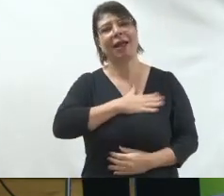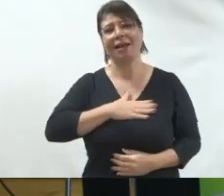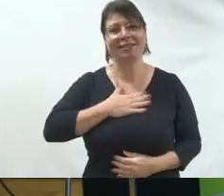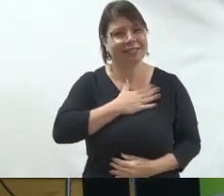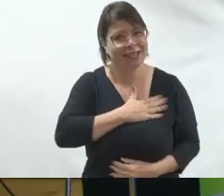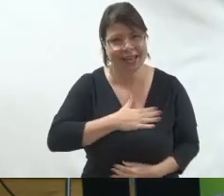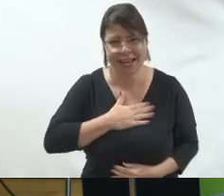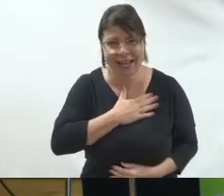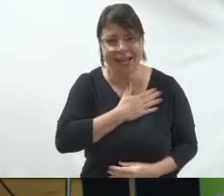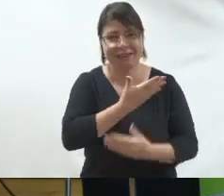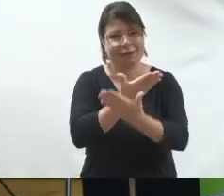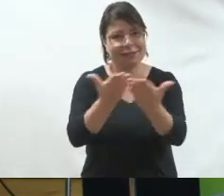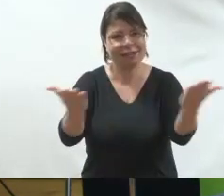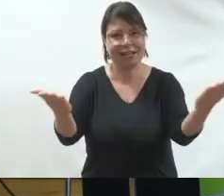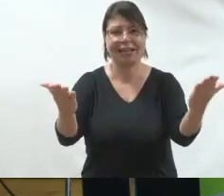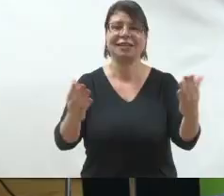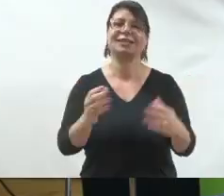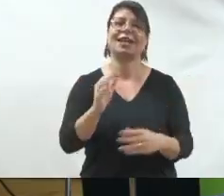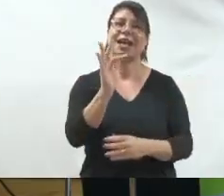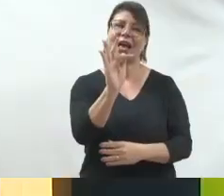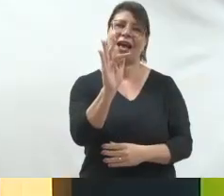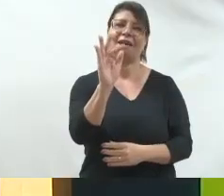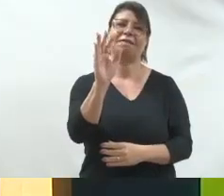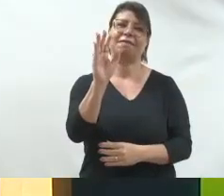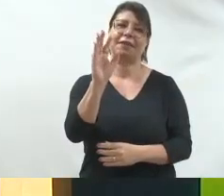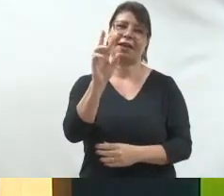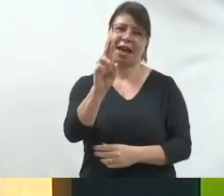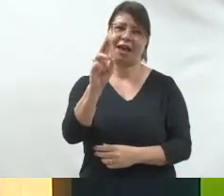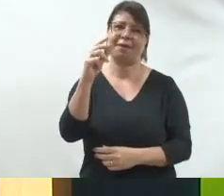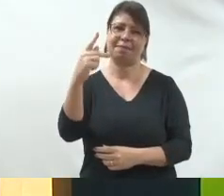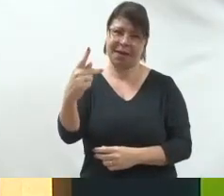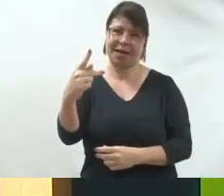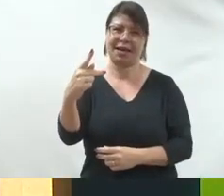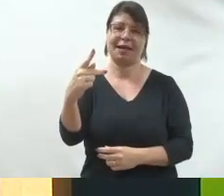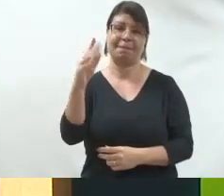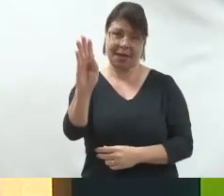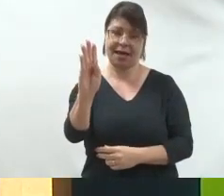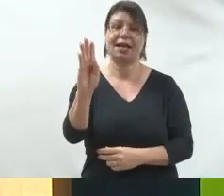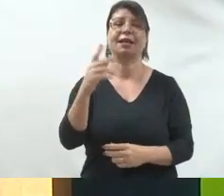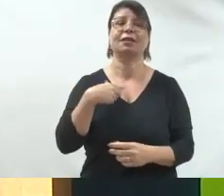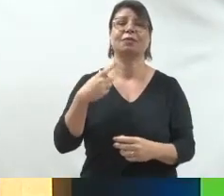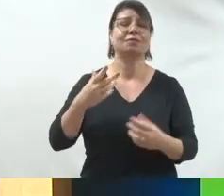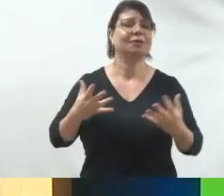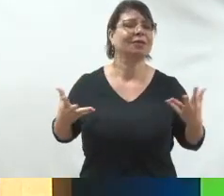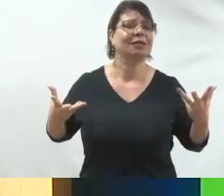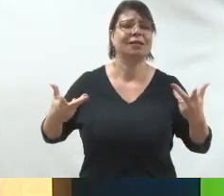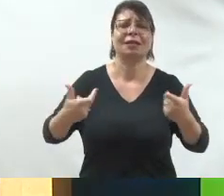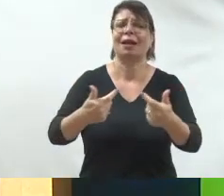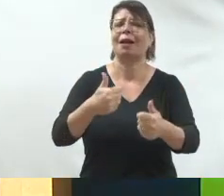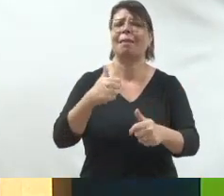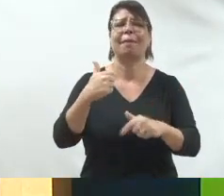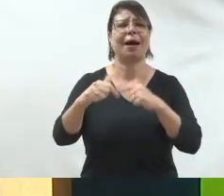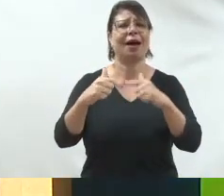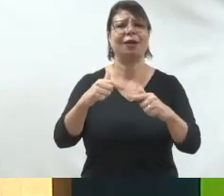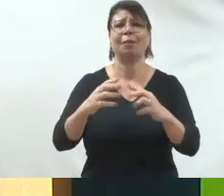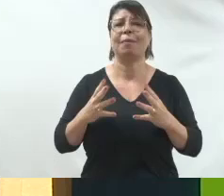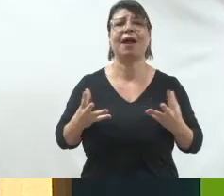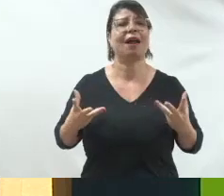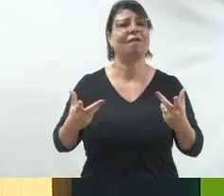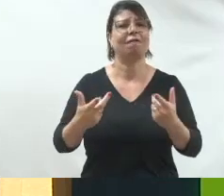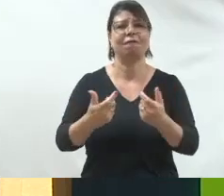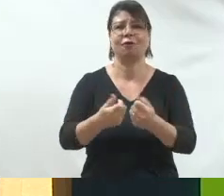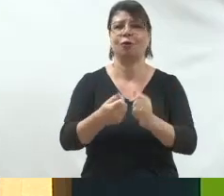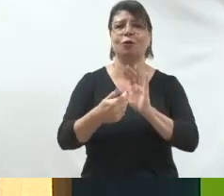a Fundação Republicana Brasileira que tem esse trabalho magnífico de estar colocando diante de milhares de pessoas Brasil